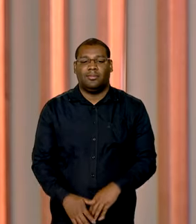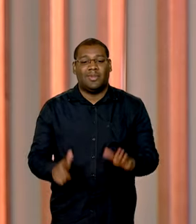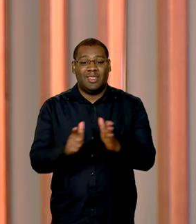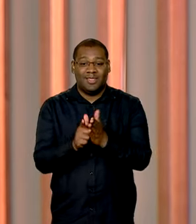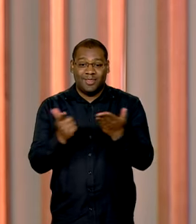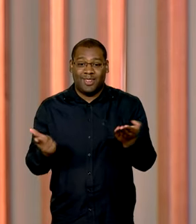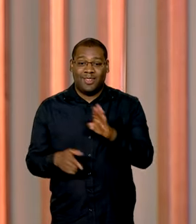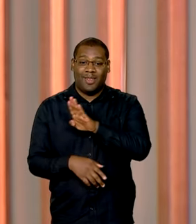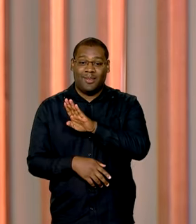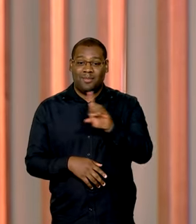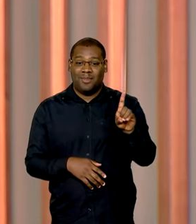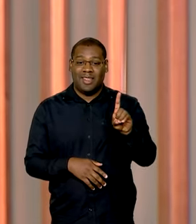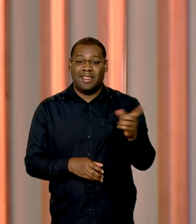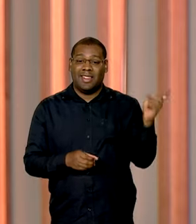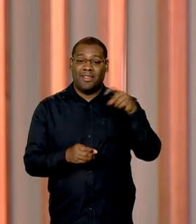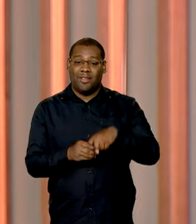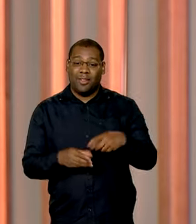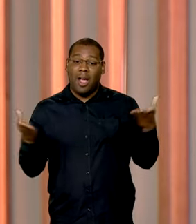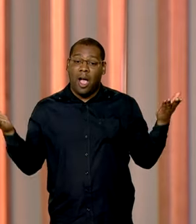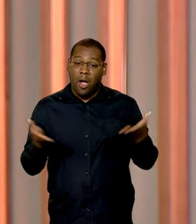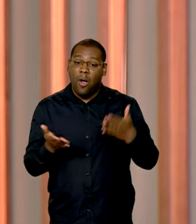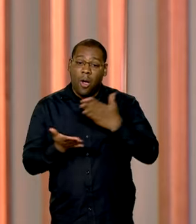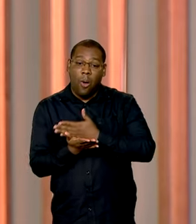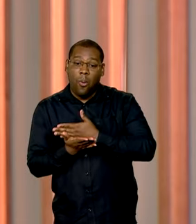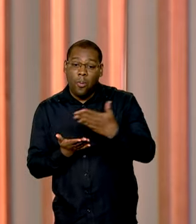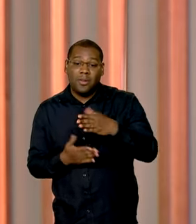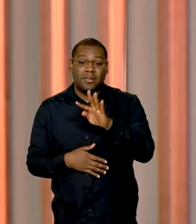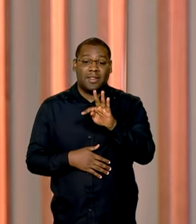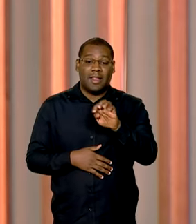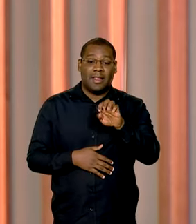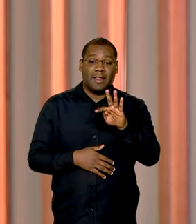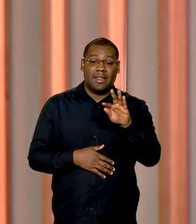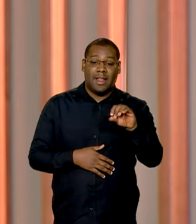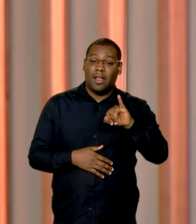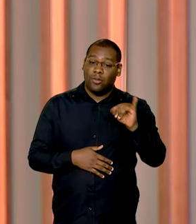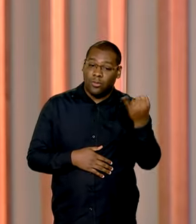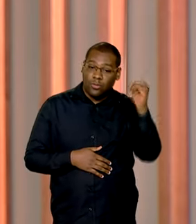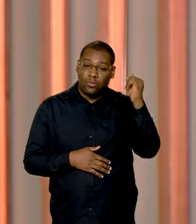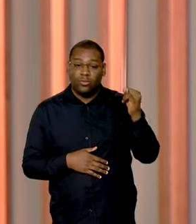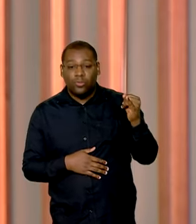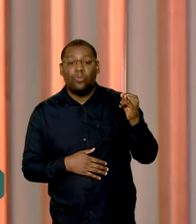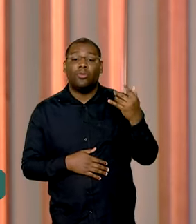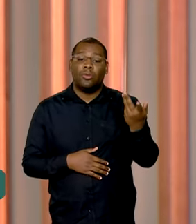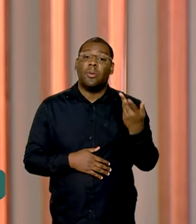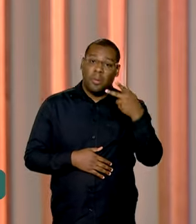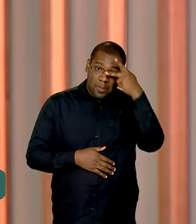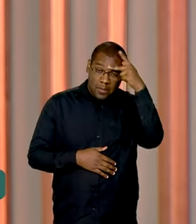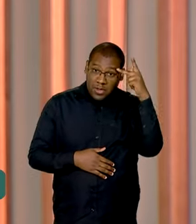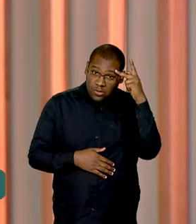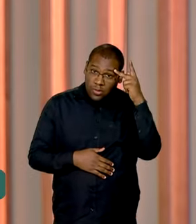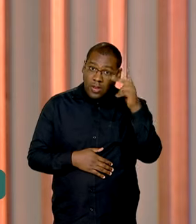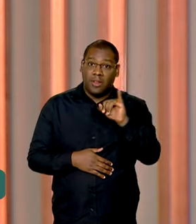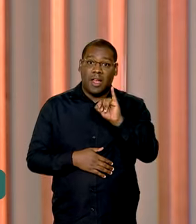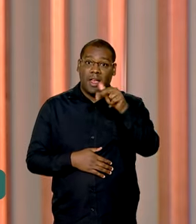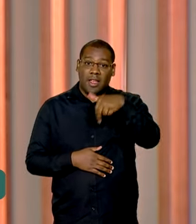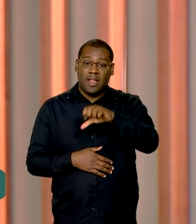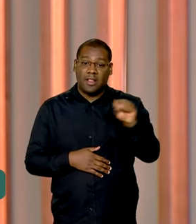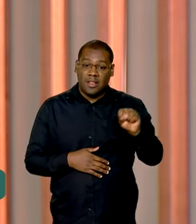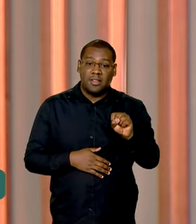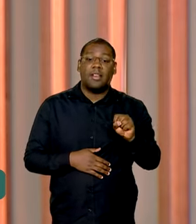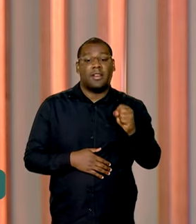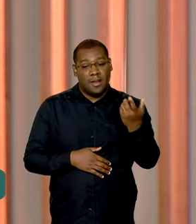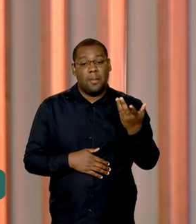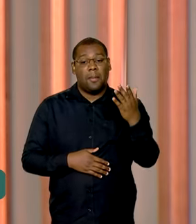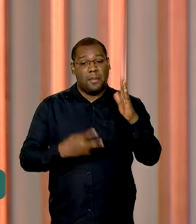Estamos de volta e já está valendo o novo teto de juros do crédito consignado para beneficiários do INSS. A